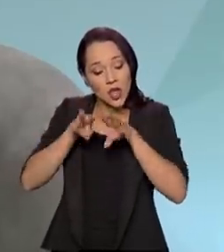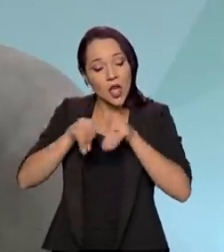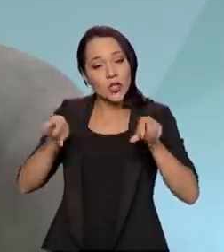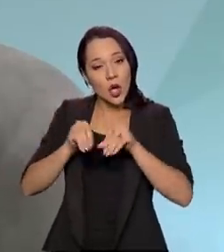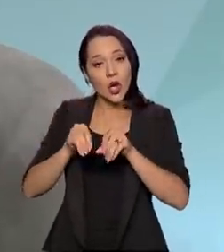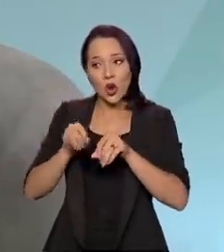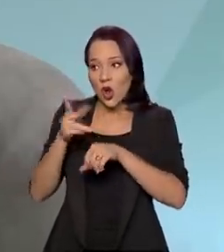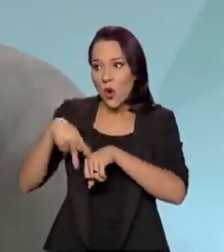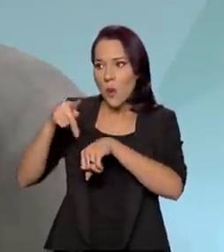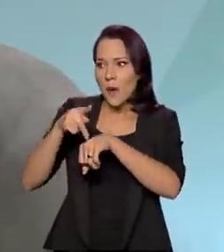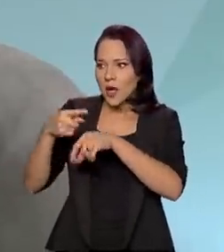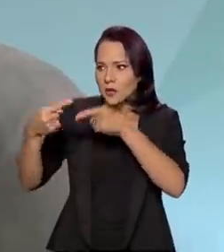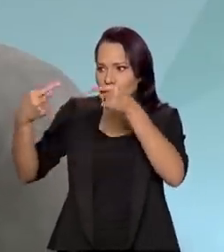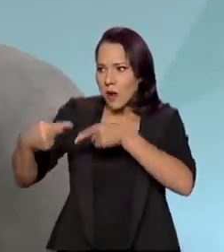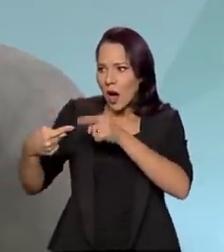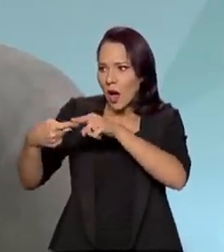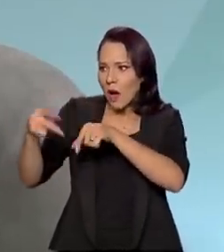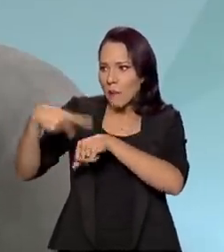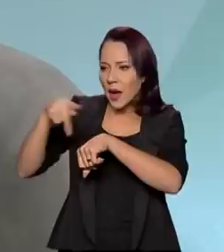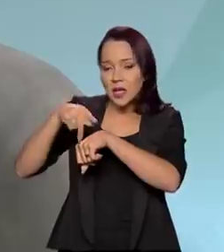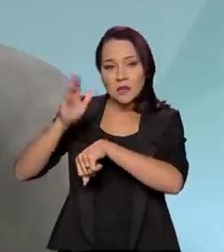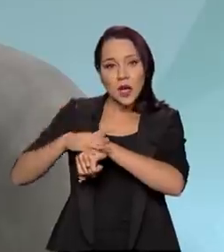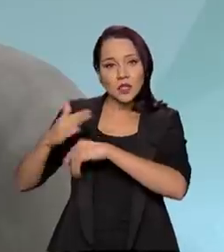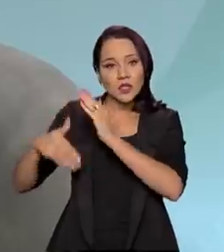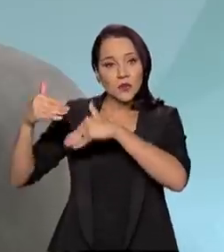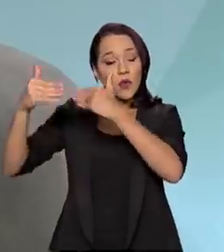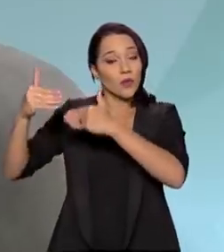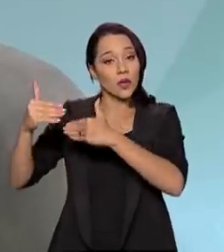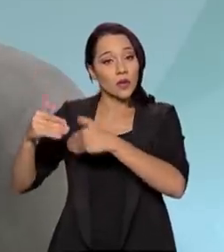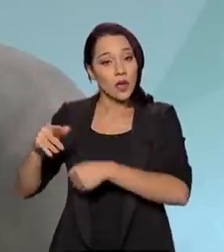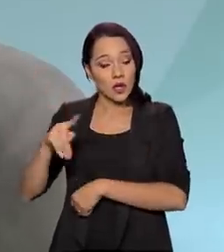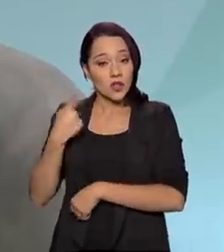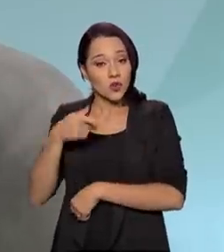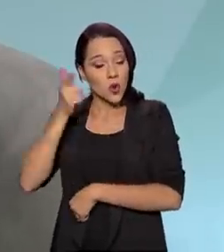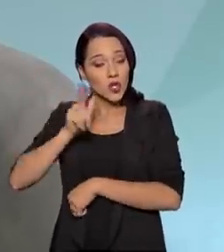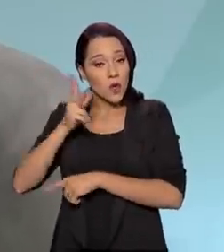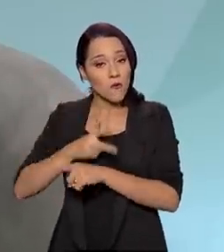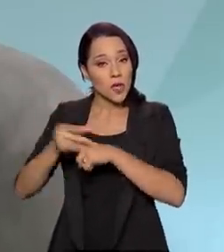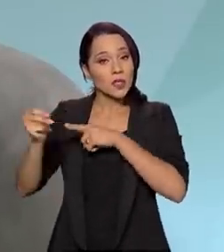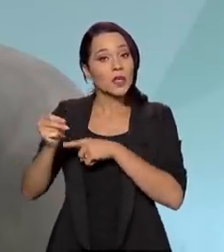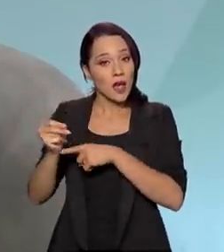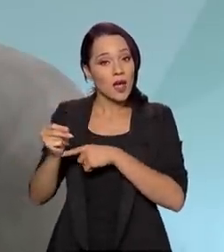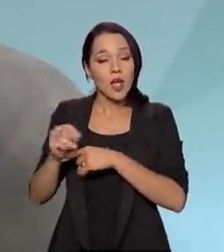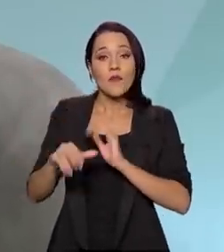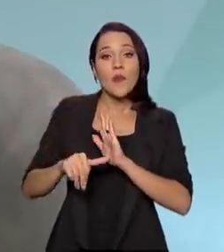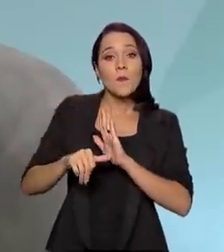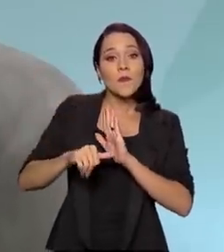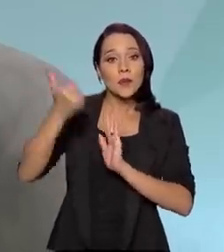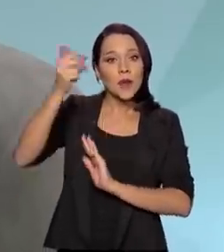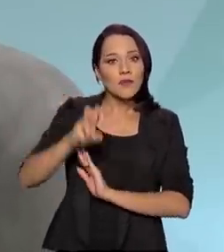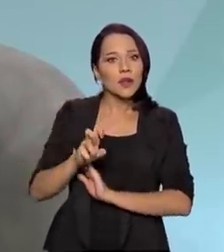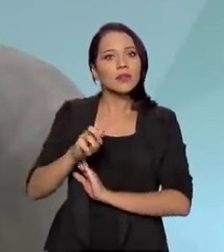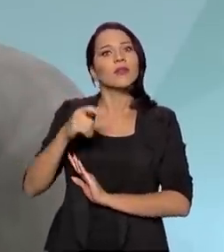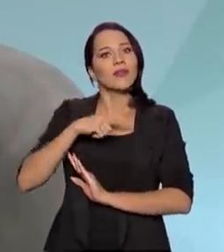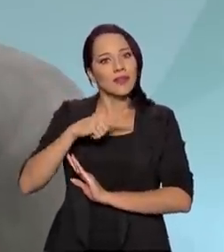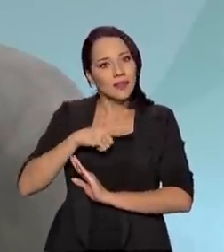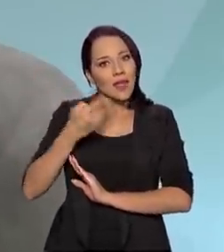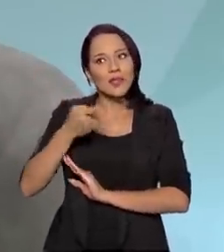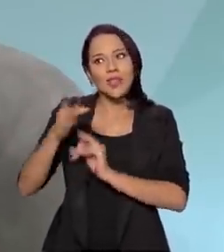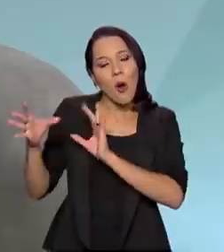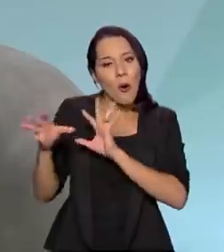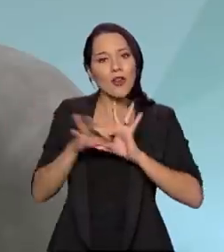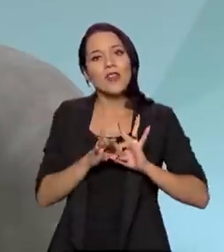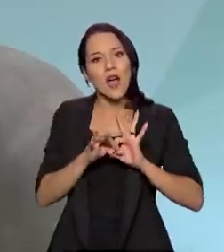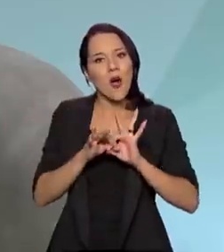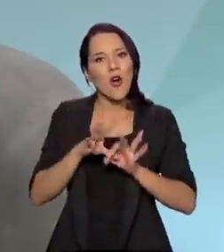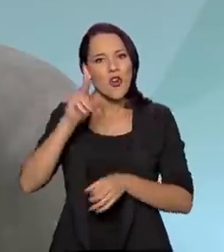um país muito mais desenvolvido e que nós conseguimos vencer. E foi a primeira vez que houve essa união